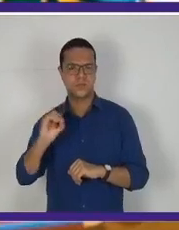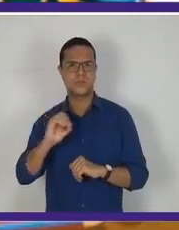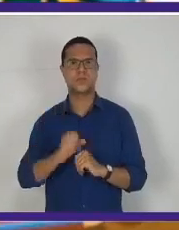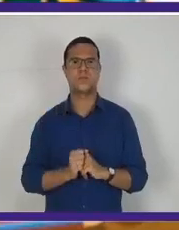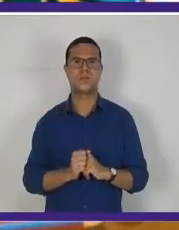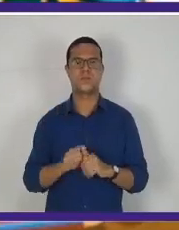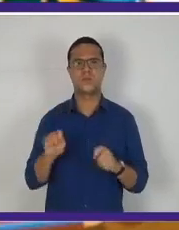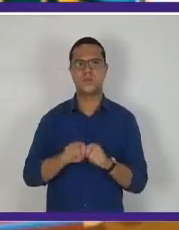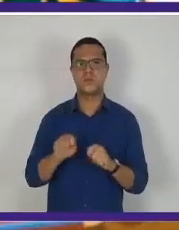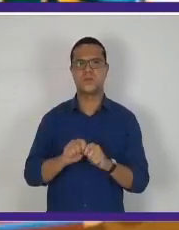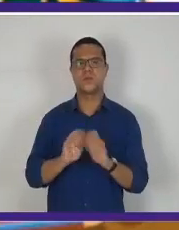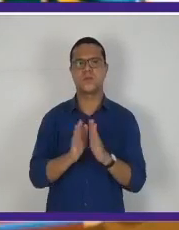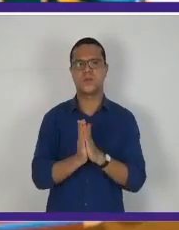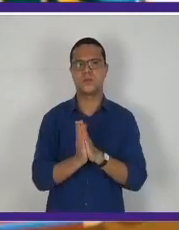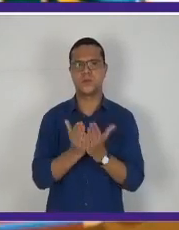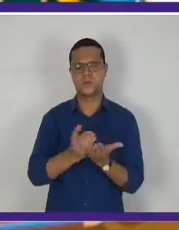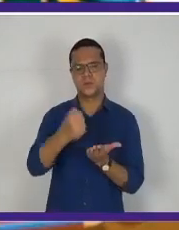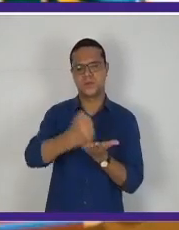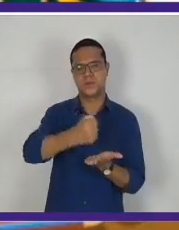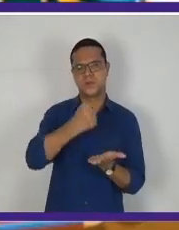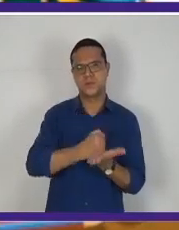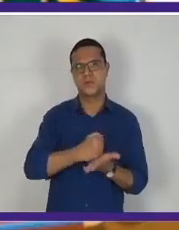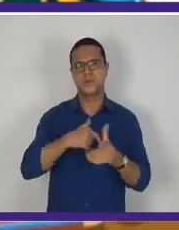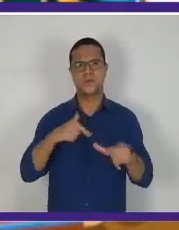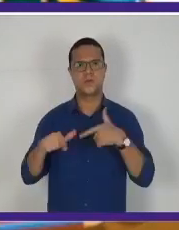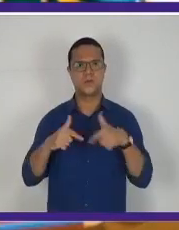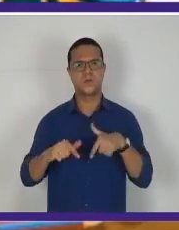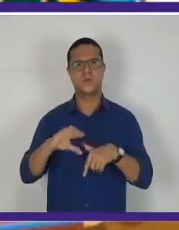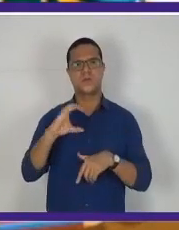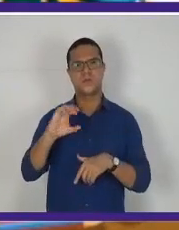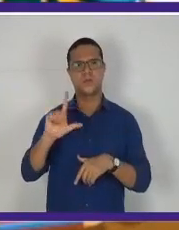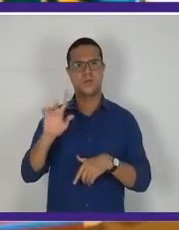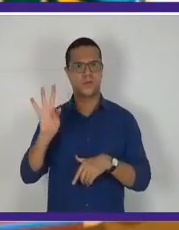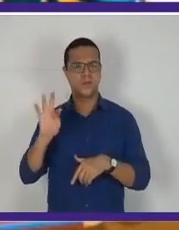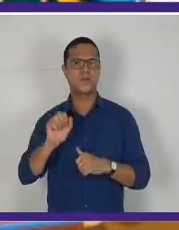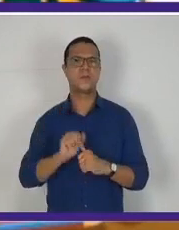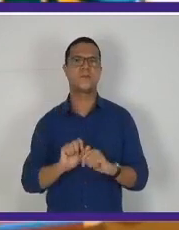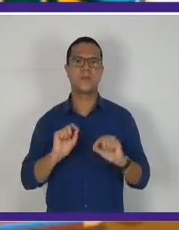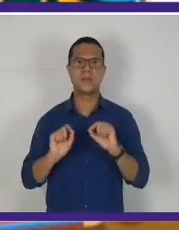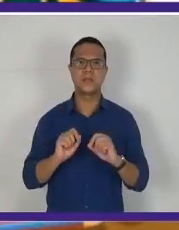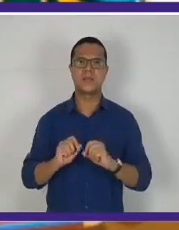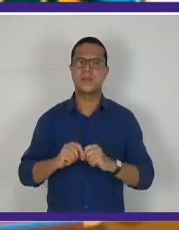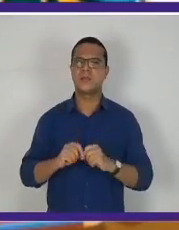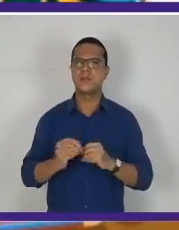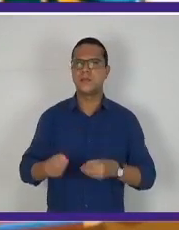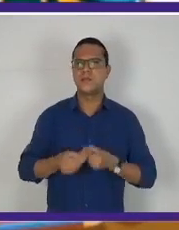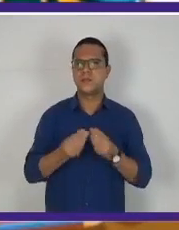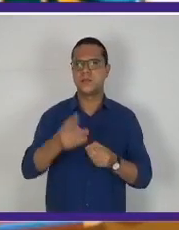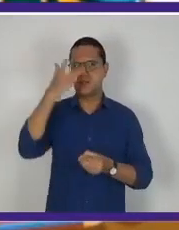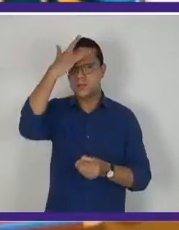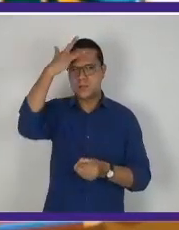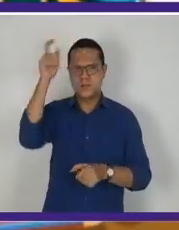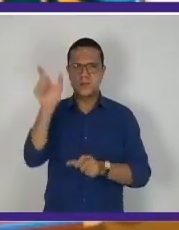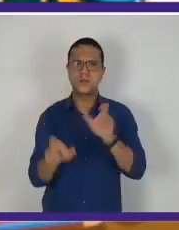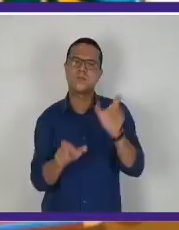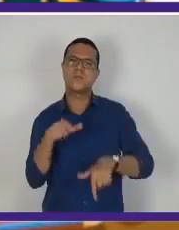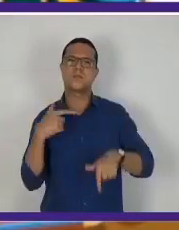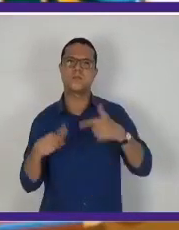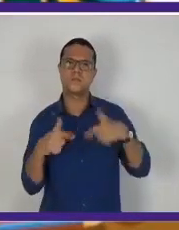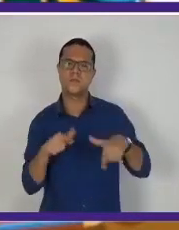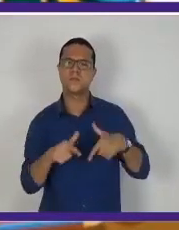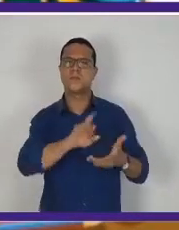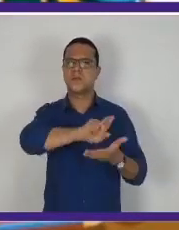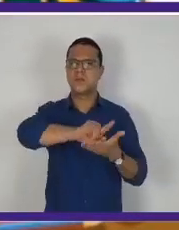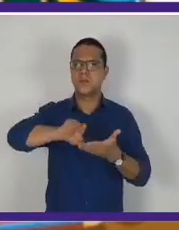criação da CLT, que é a Consolidação das Leis Trabalhistas, a qual proporcionou aos trabalhadores diversos